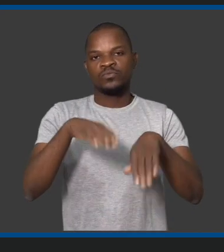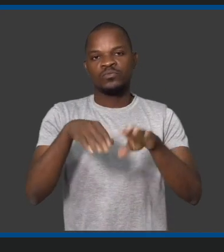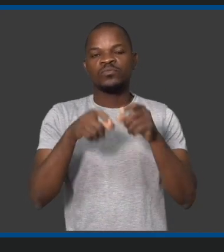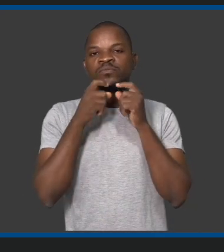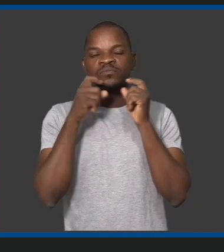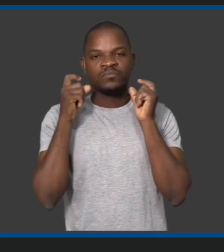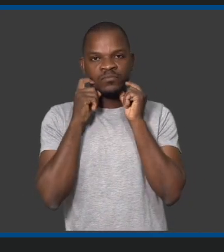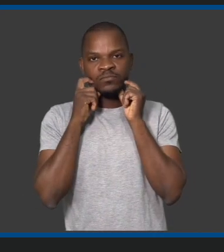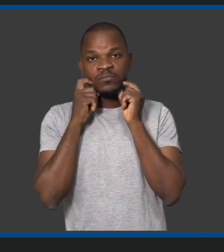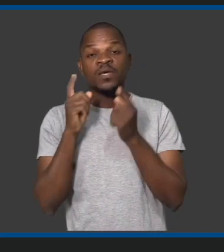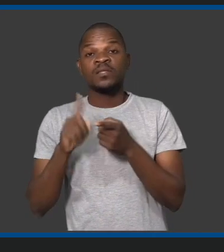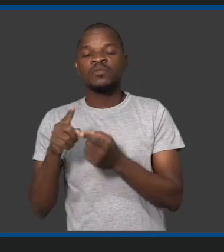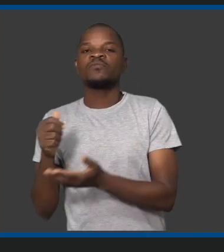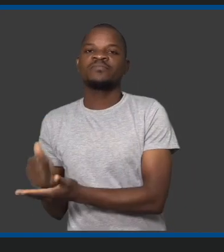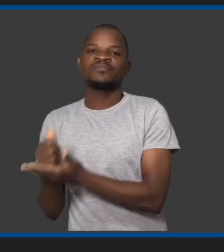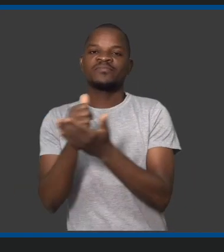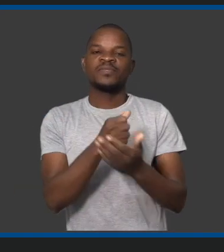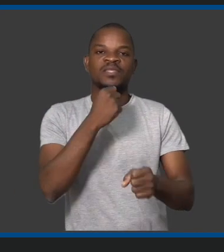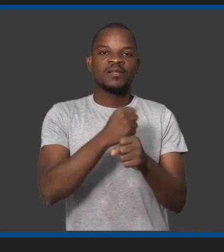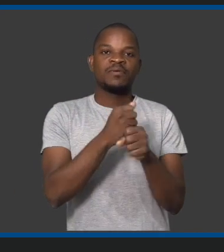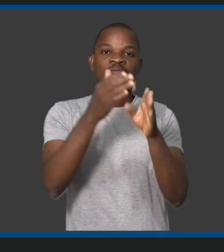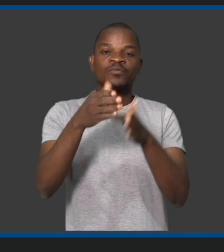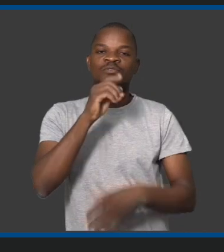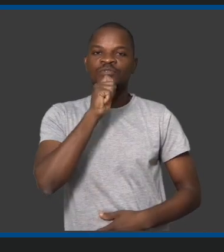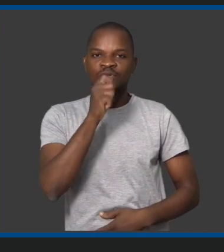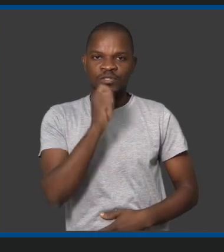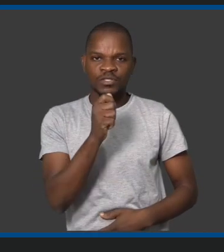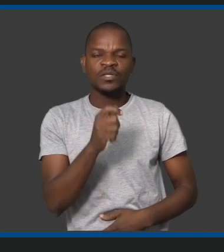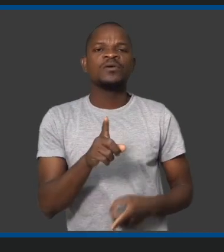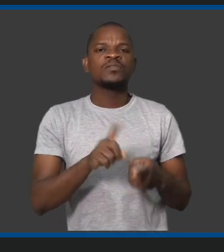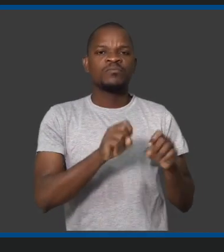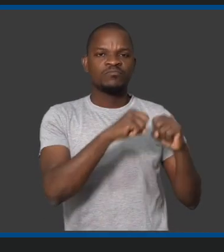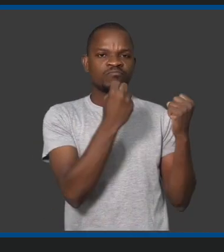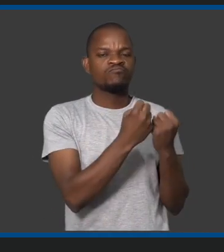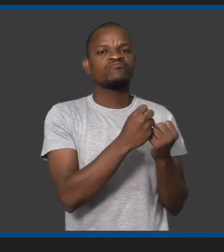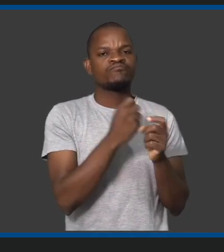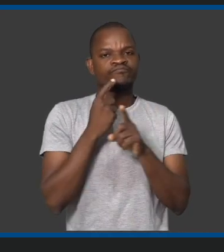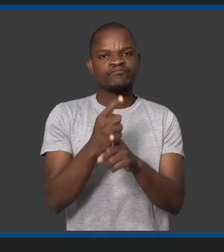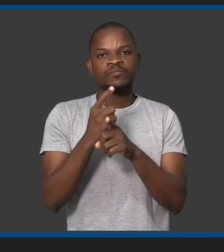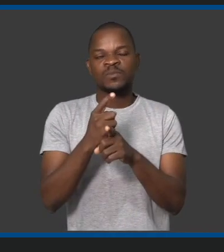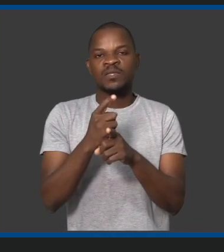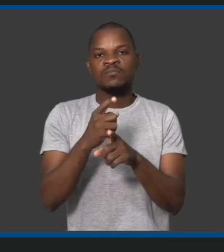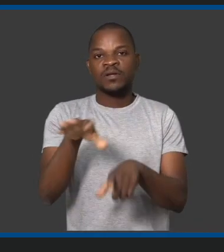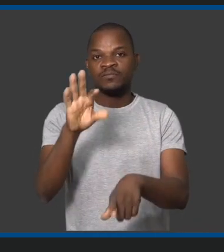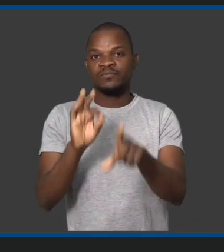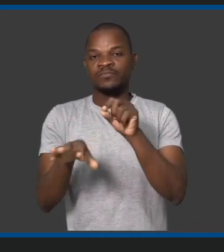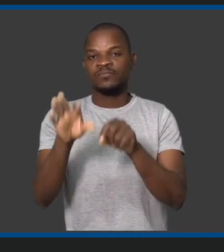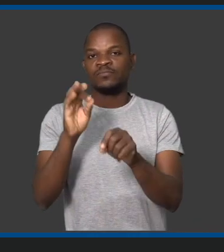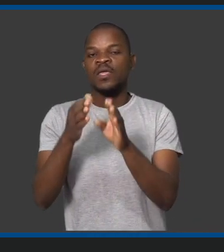Além de facilitar o trabalho dos jornalistas, a MIDE vai também participar na eleição dos